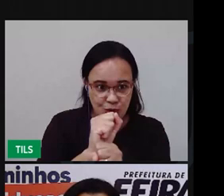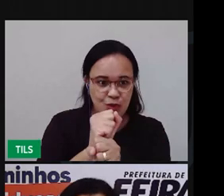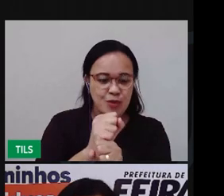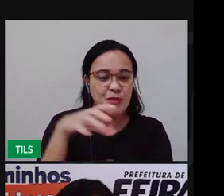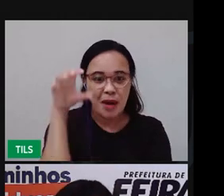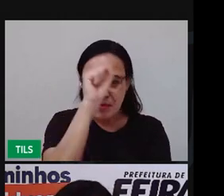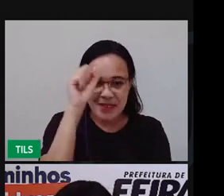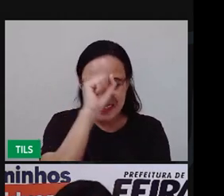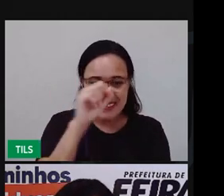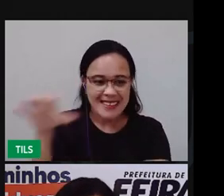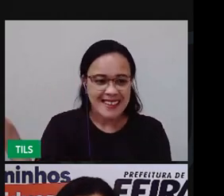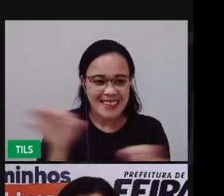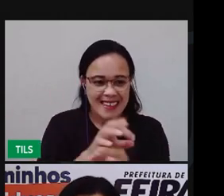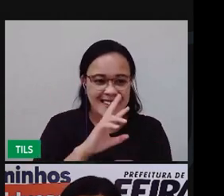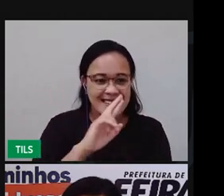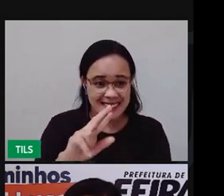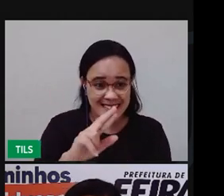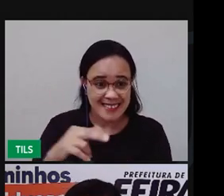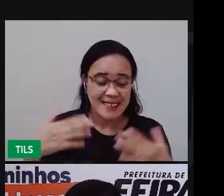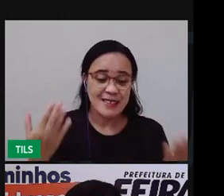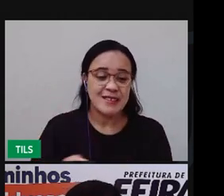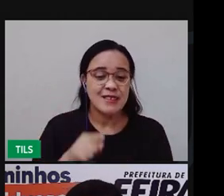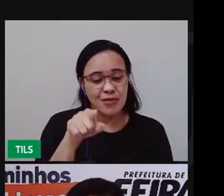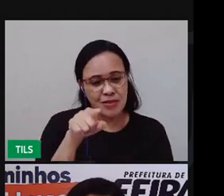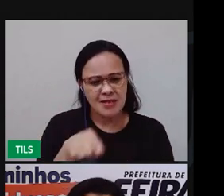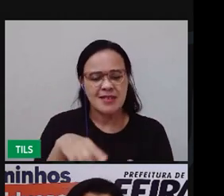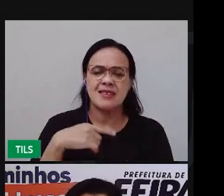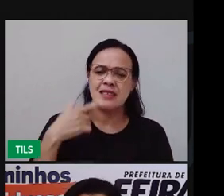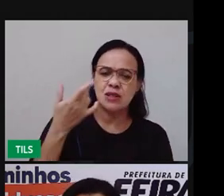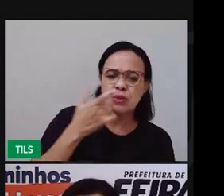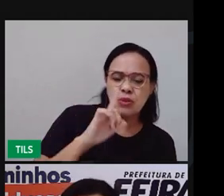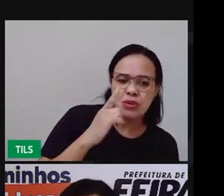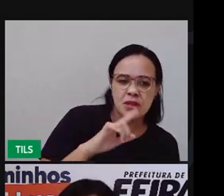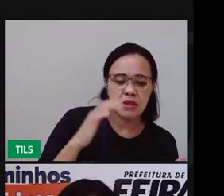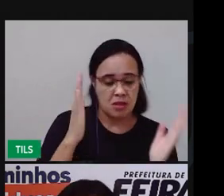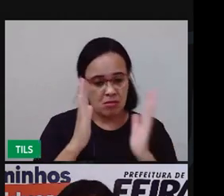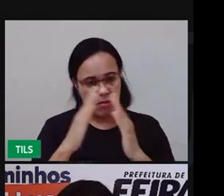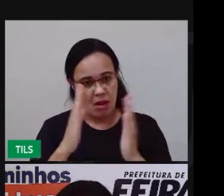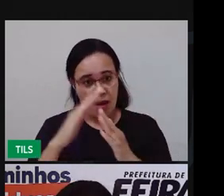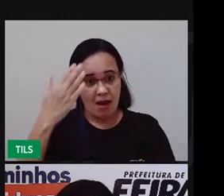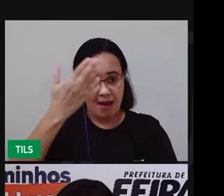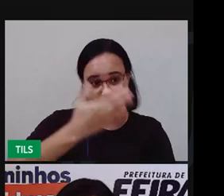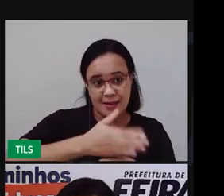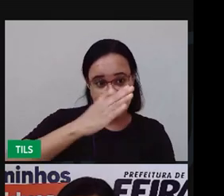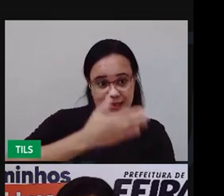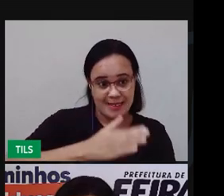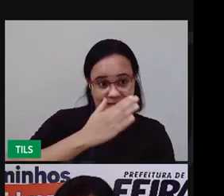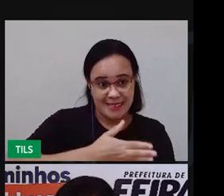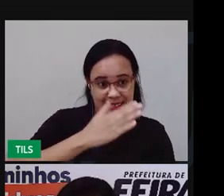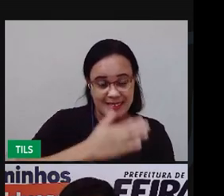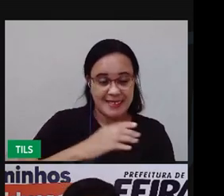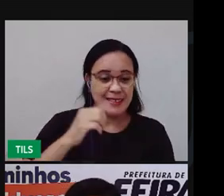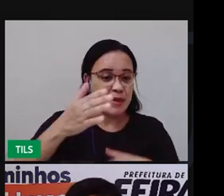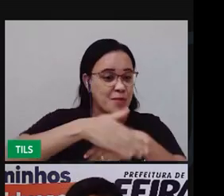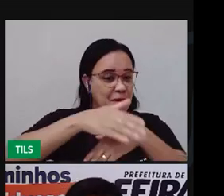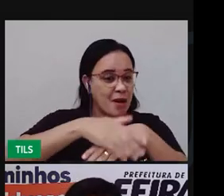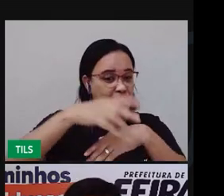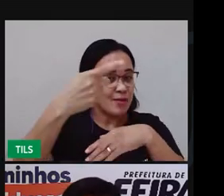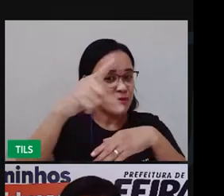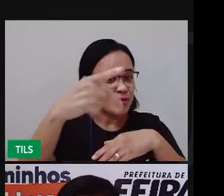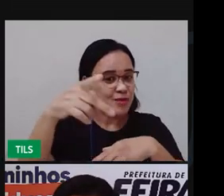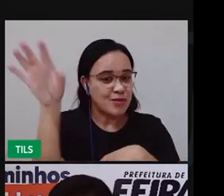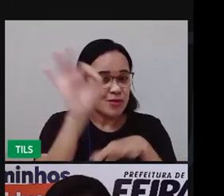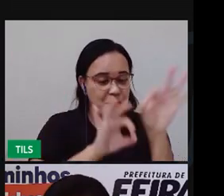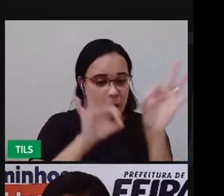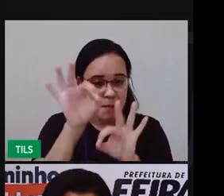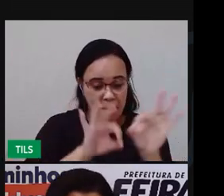Mas, conseguiu produzir aí em casa aquela caixa que a gente confeccionou juntos aqui